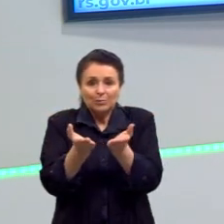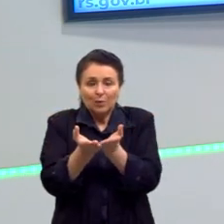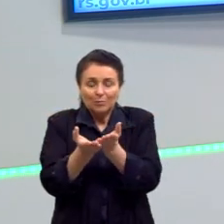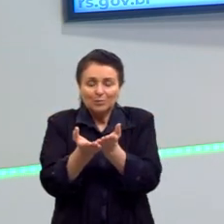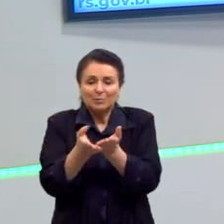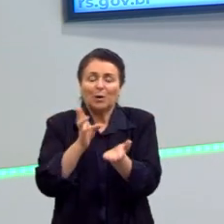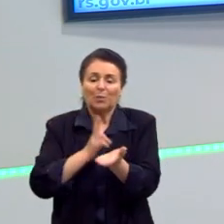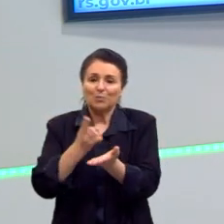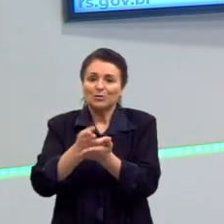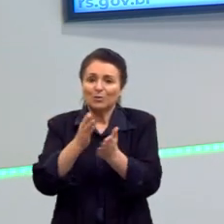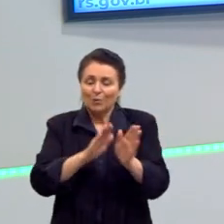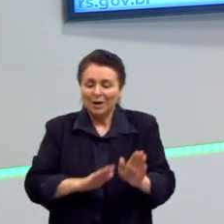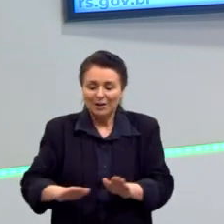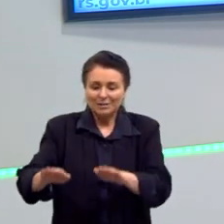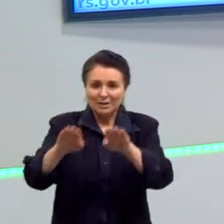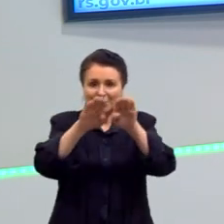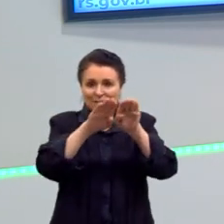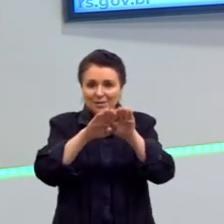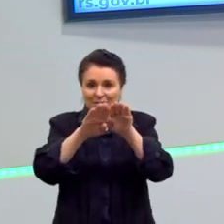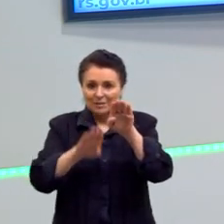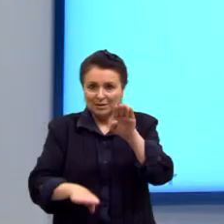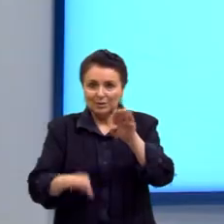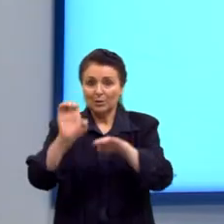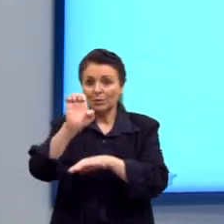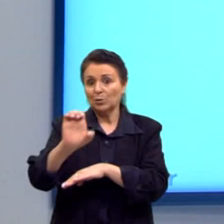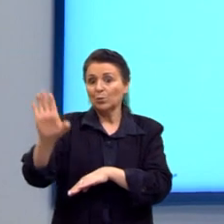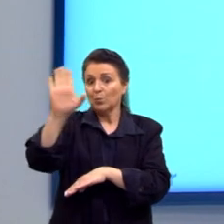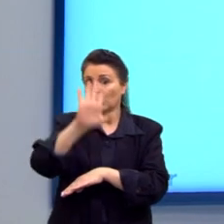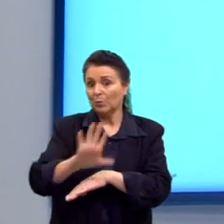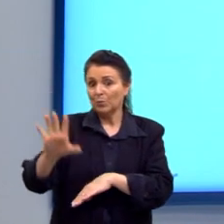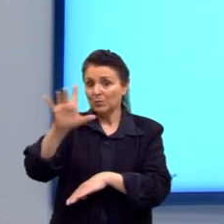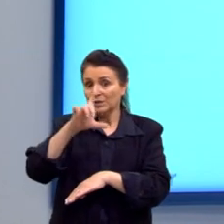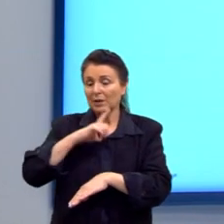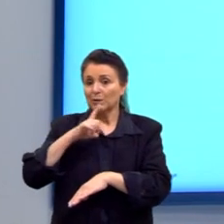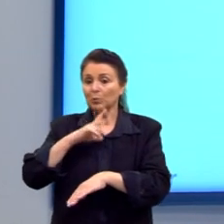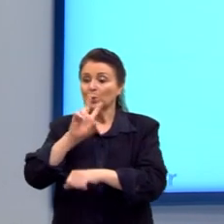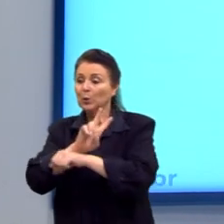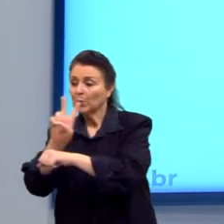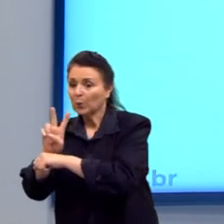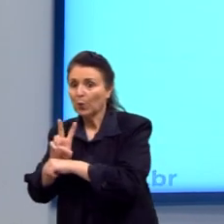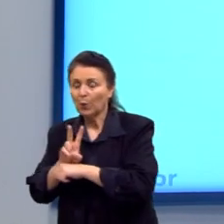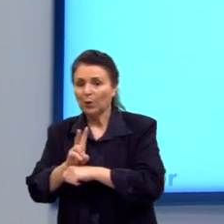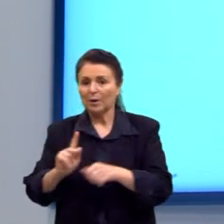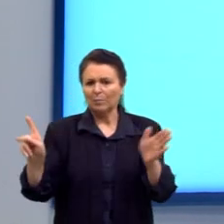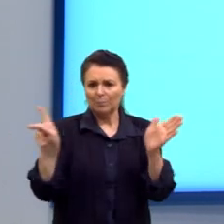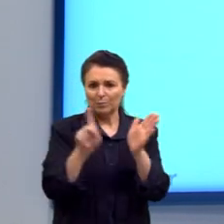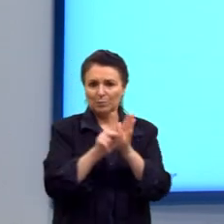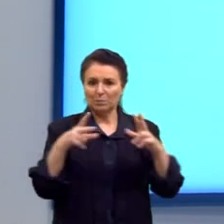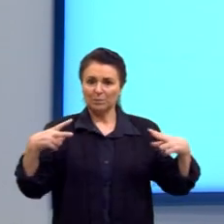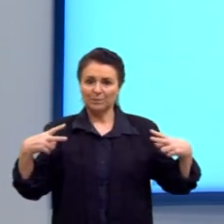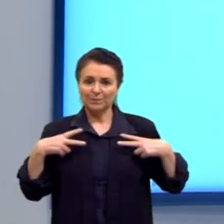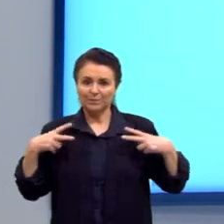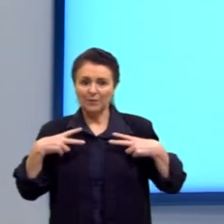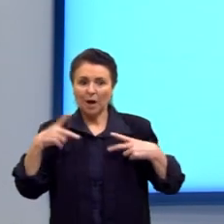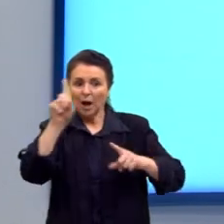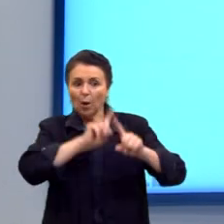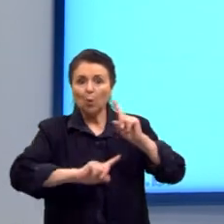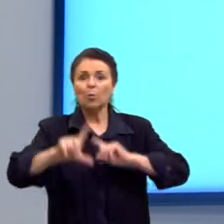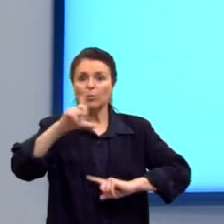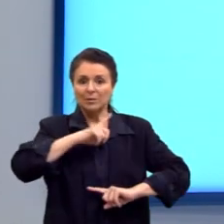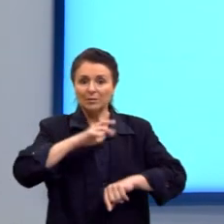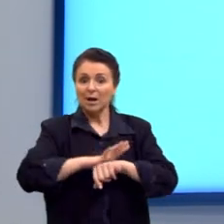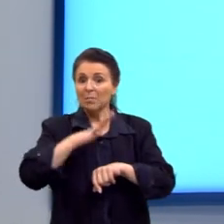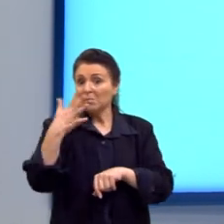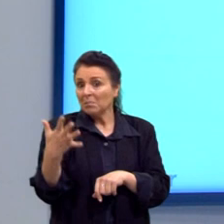desigualdade. E como o Estado tem essa proteção da propriedade privada, as pessoas que têm mais propriedade privadas